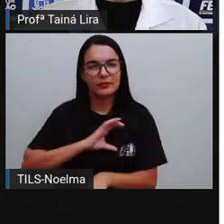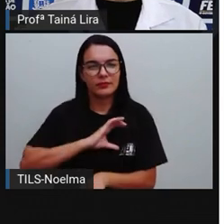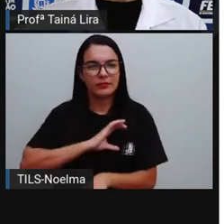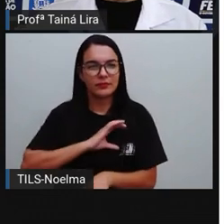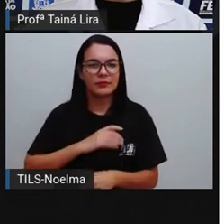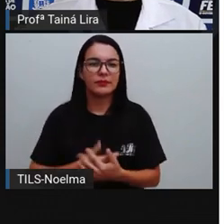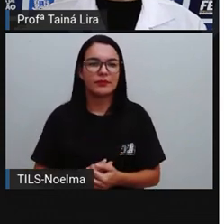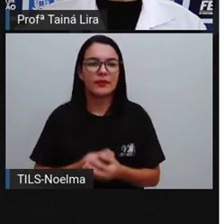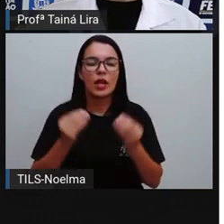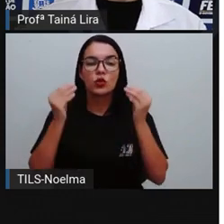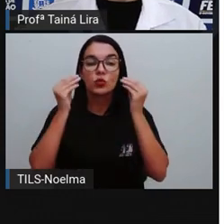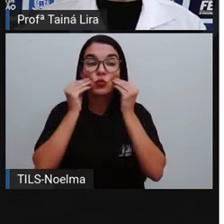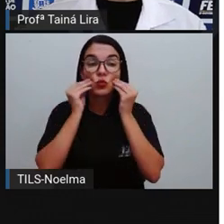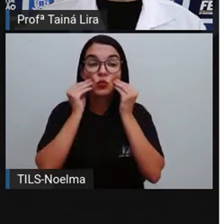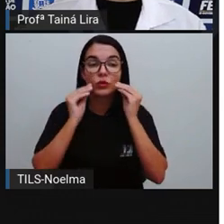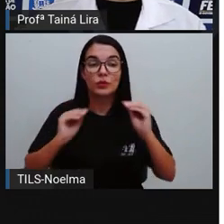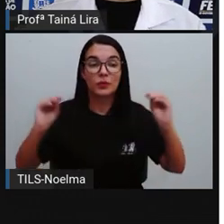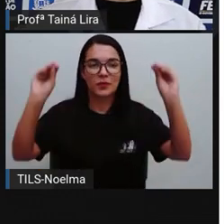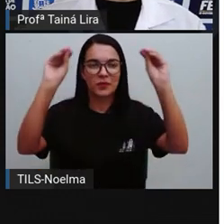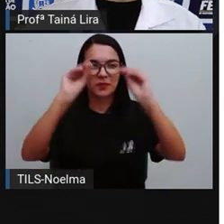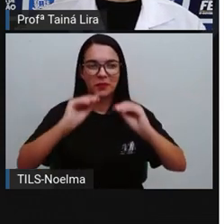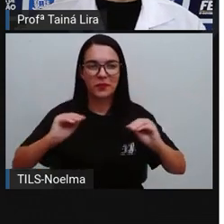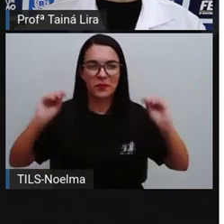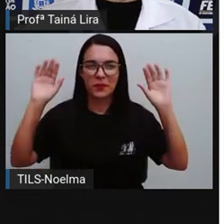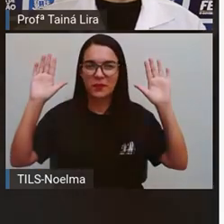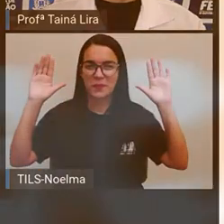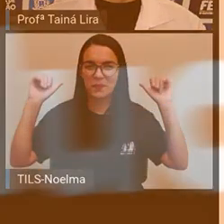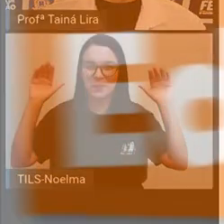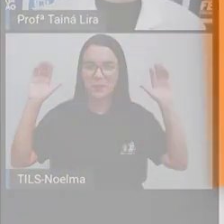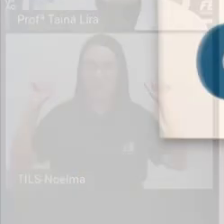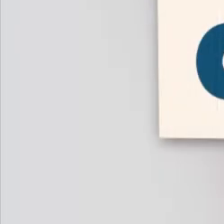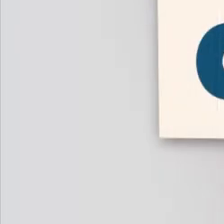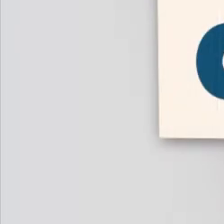tá bom? Beijo, segundo ano, até a próxima aula. Tchau, tchau.